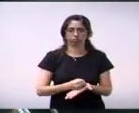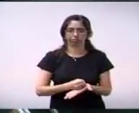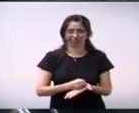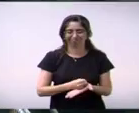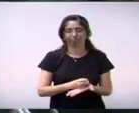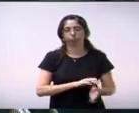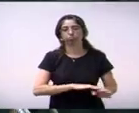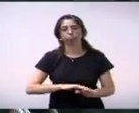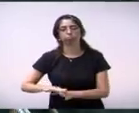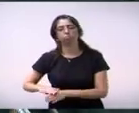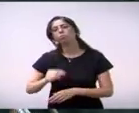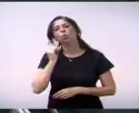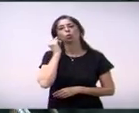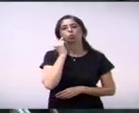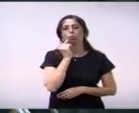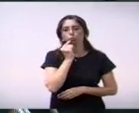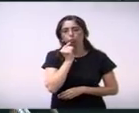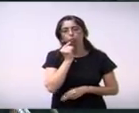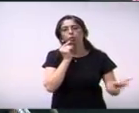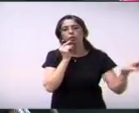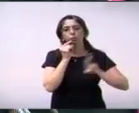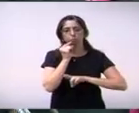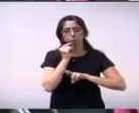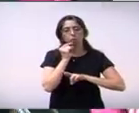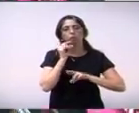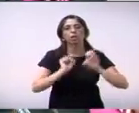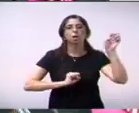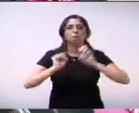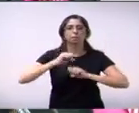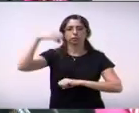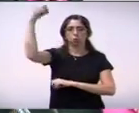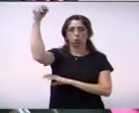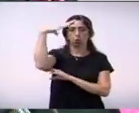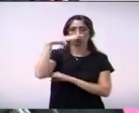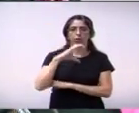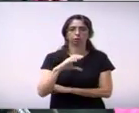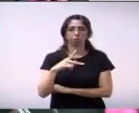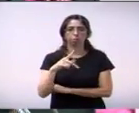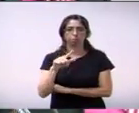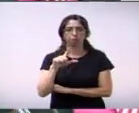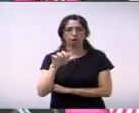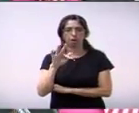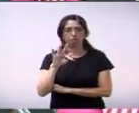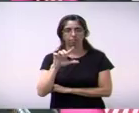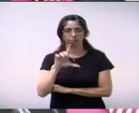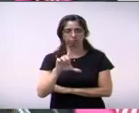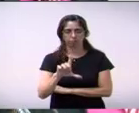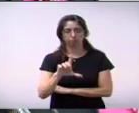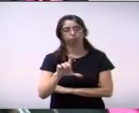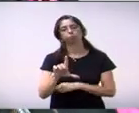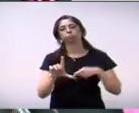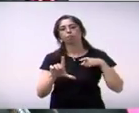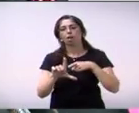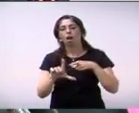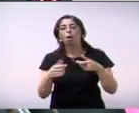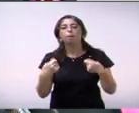a Companhia Paulista de Força e Luz CPFL providências referente às